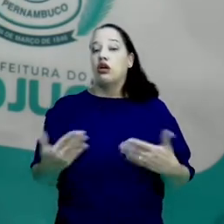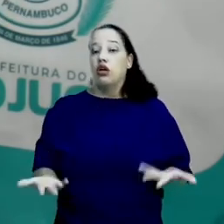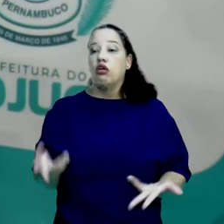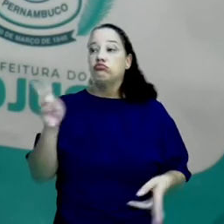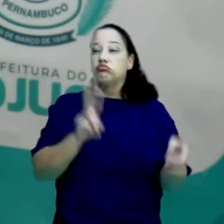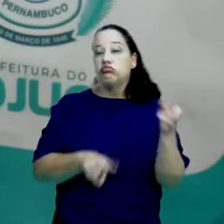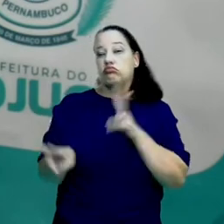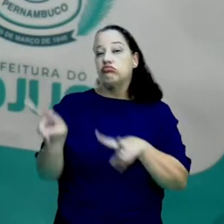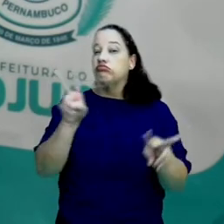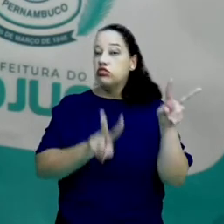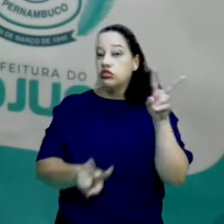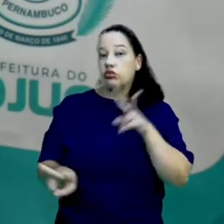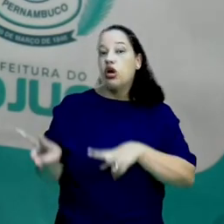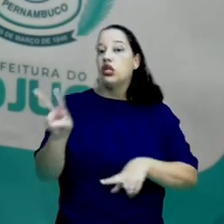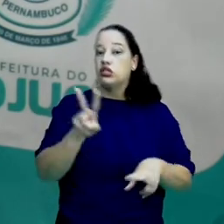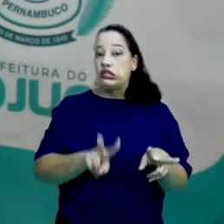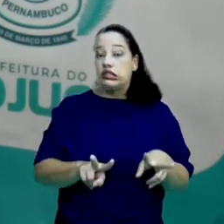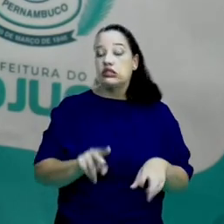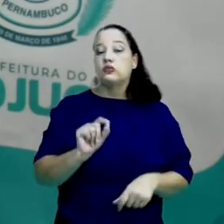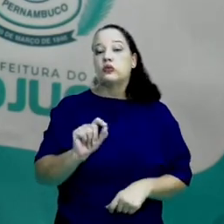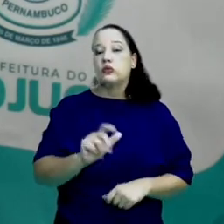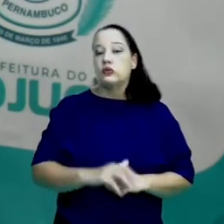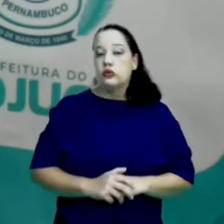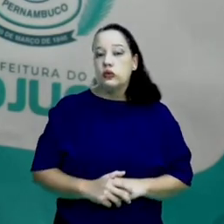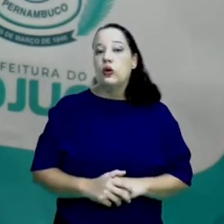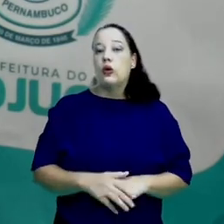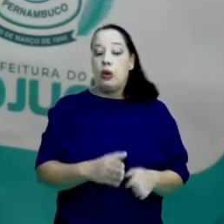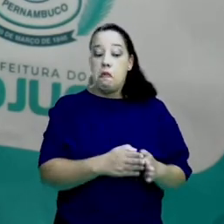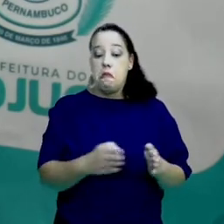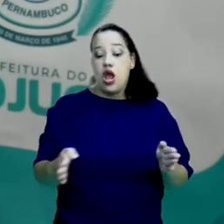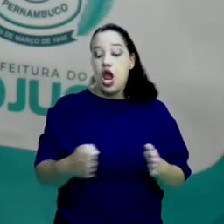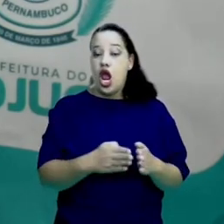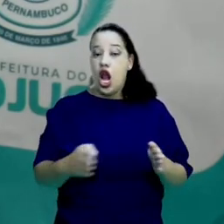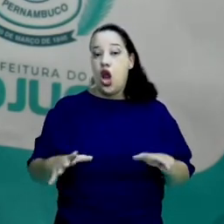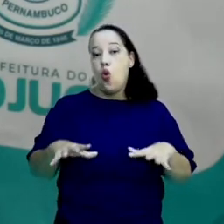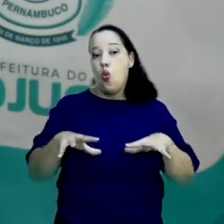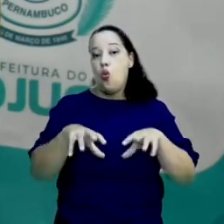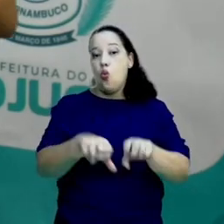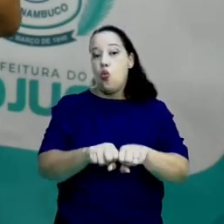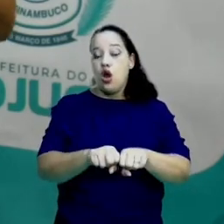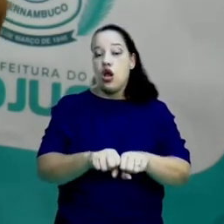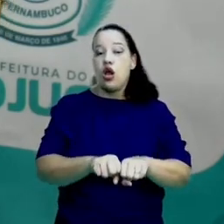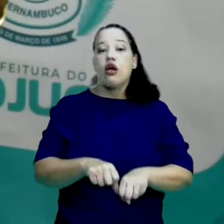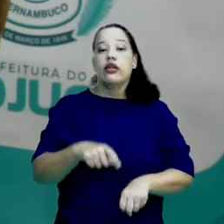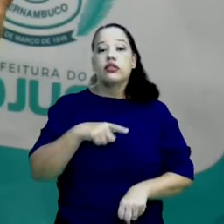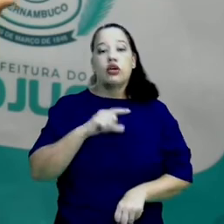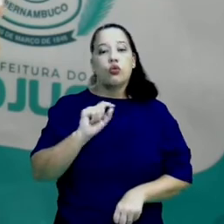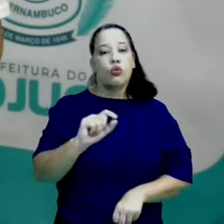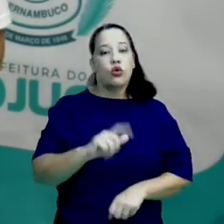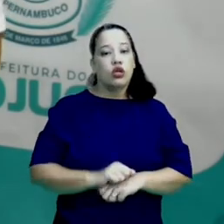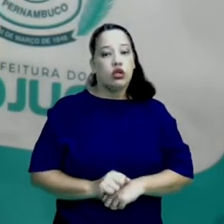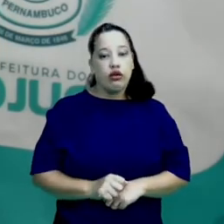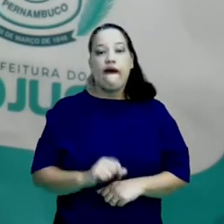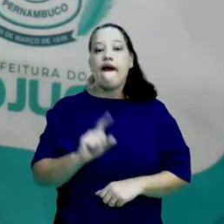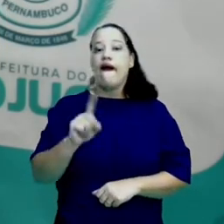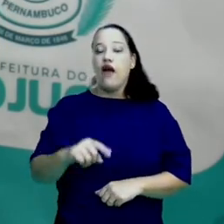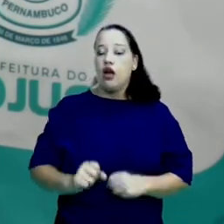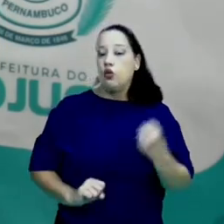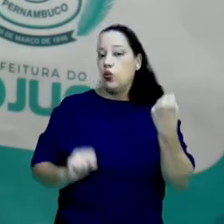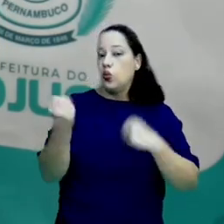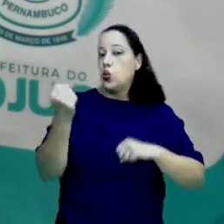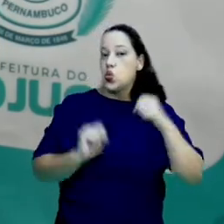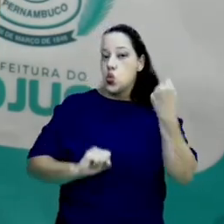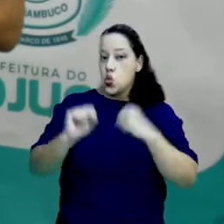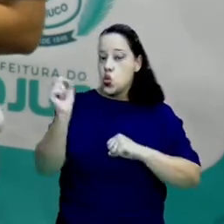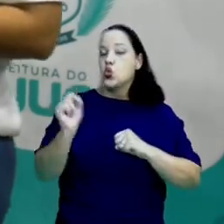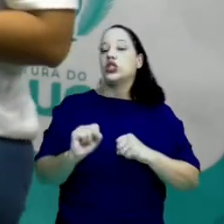mais visível nesse processo de expansão, no período da colonização, era, sim, a expansão das usinas açucareiras. E isso